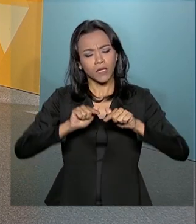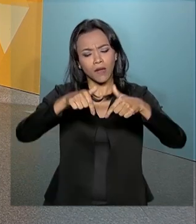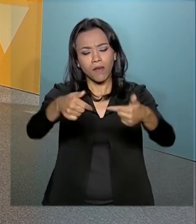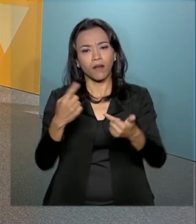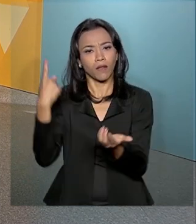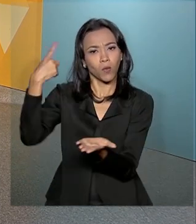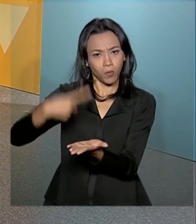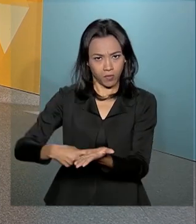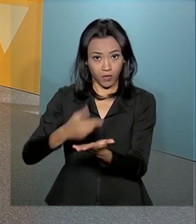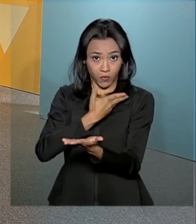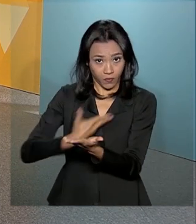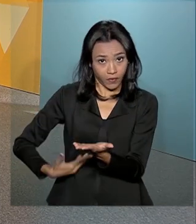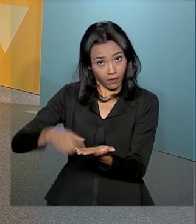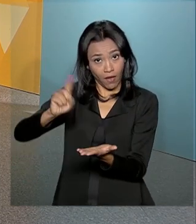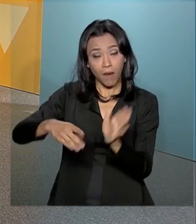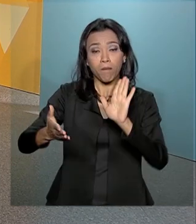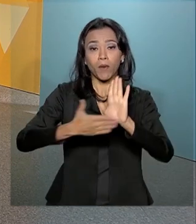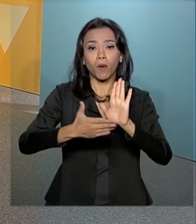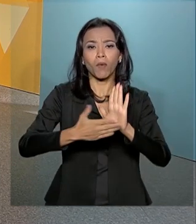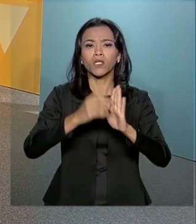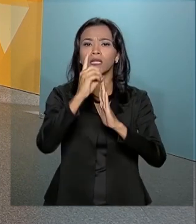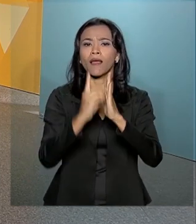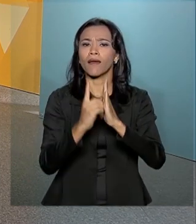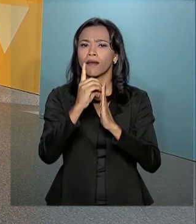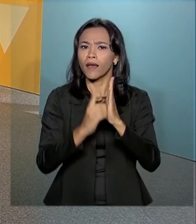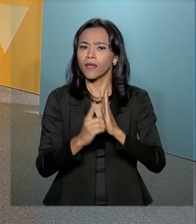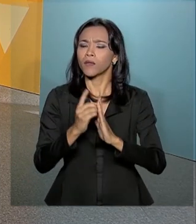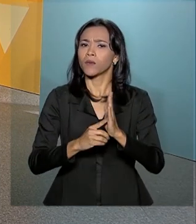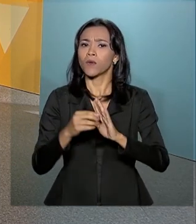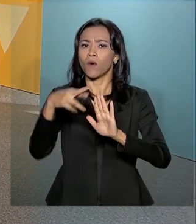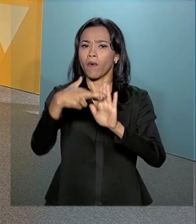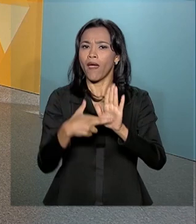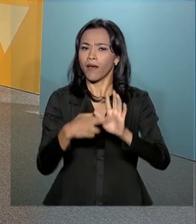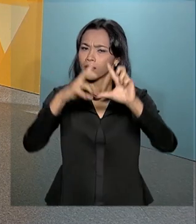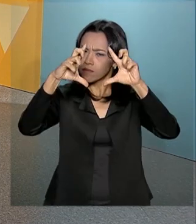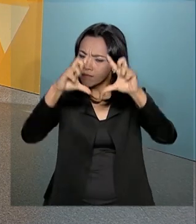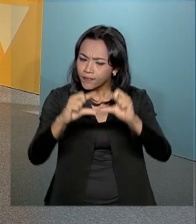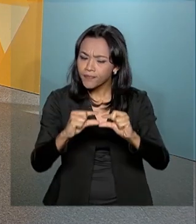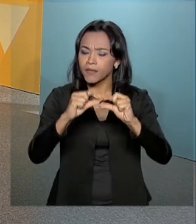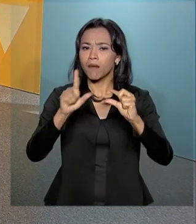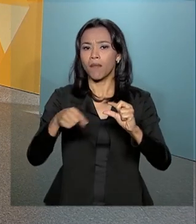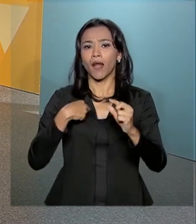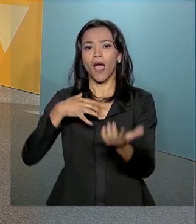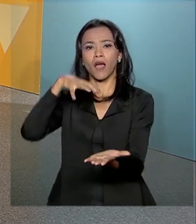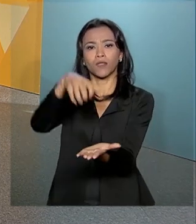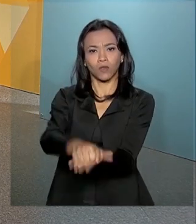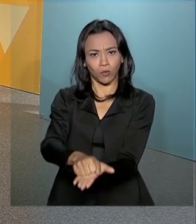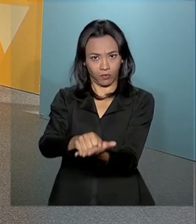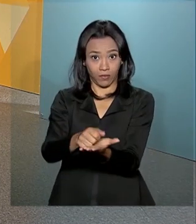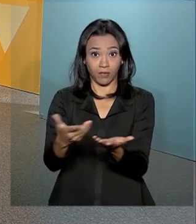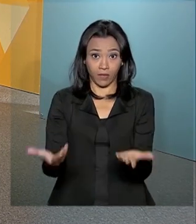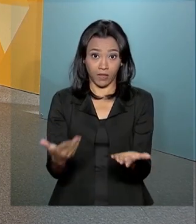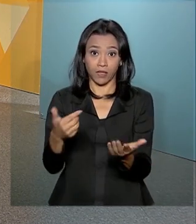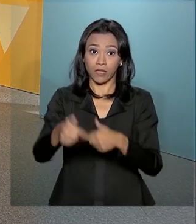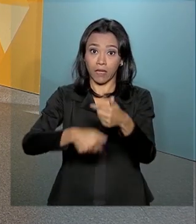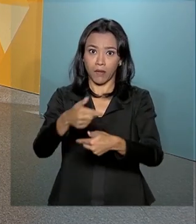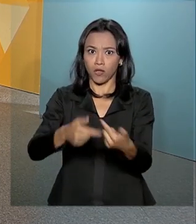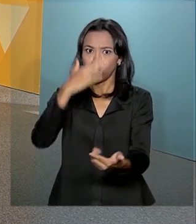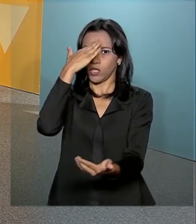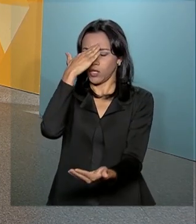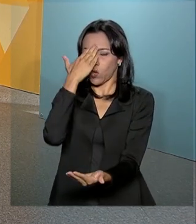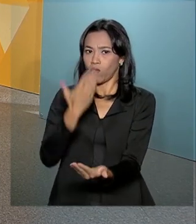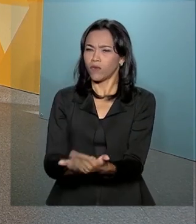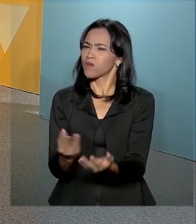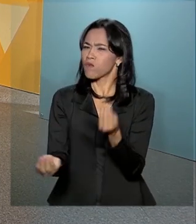na agenda do governo é a proposta de decreto com regras mínimas para a ocupação de cargos de confiança no governo federal. Quais serão esses